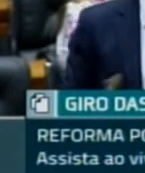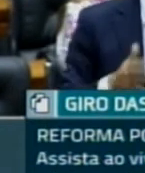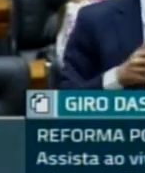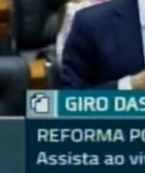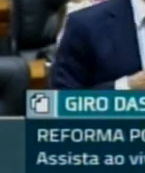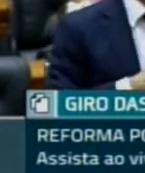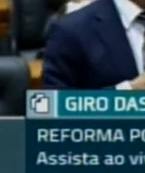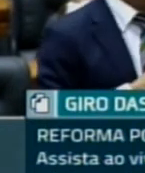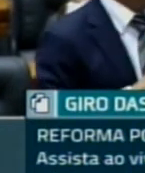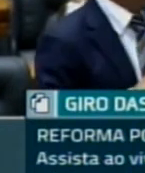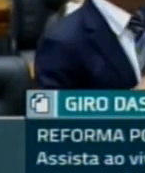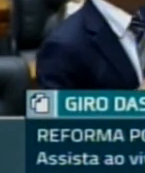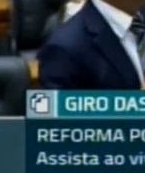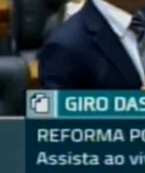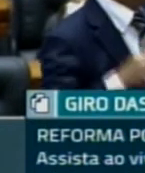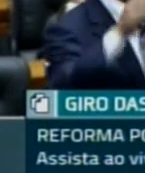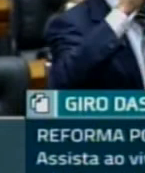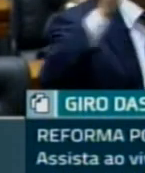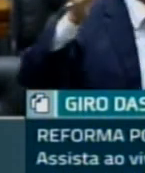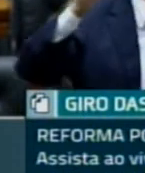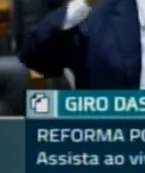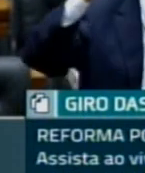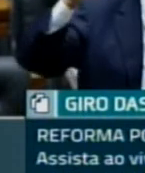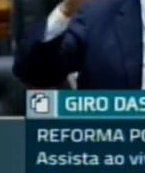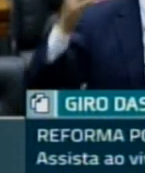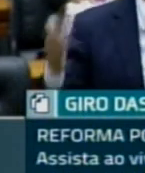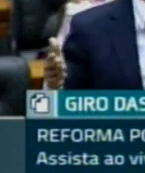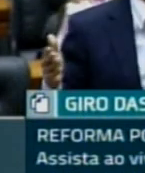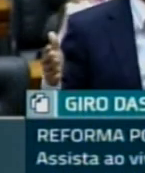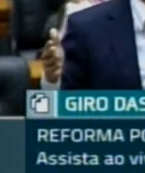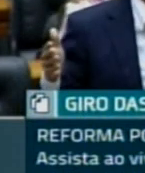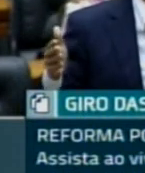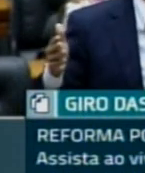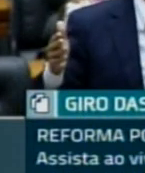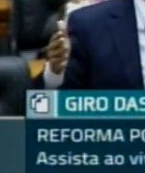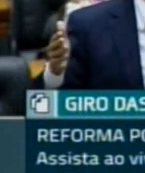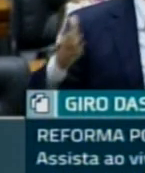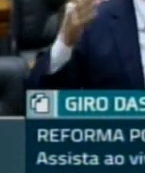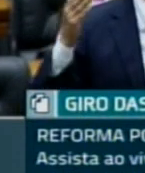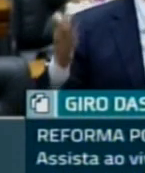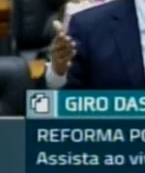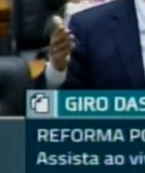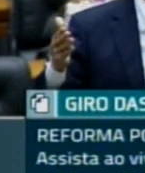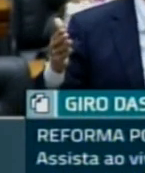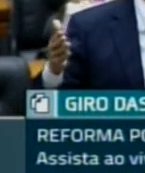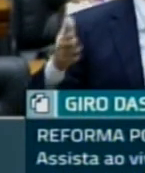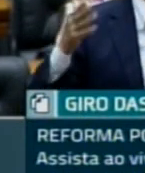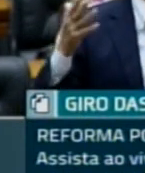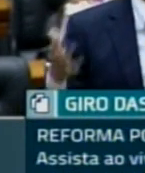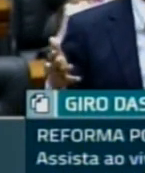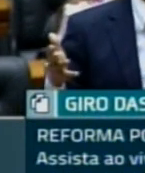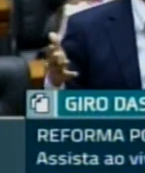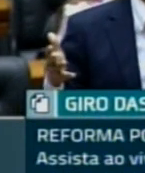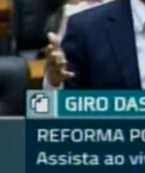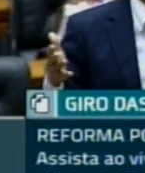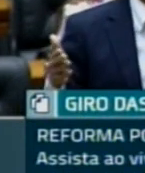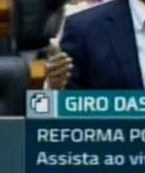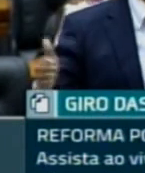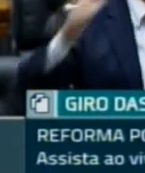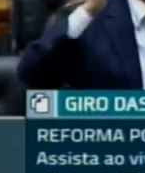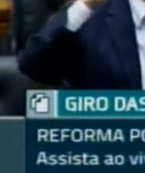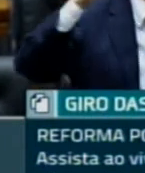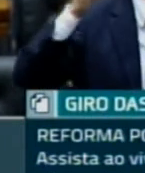dispõe sobre o vencimento dos policiais, civis, militares,